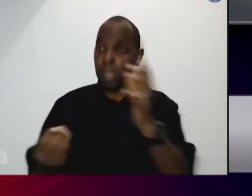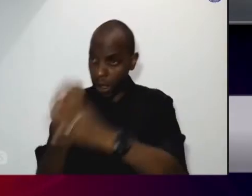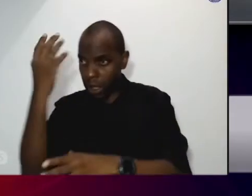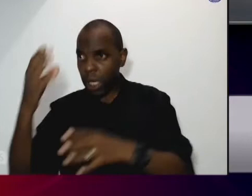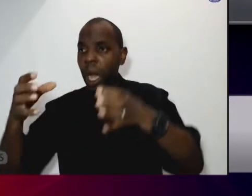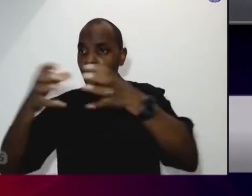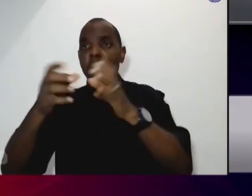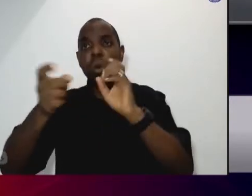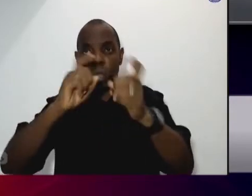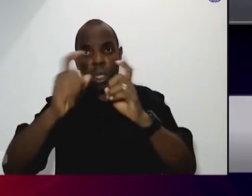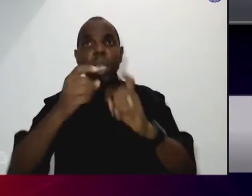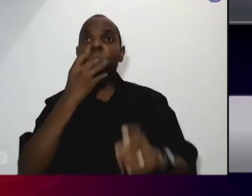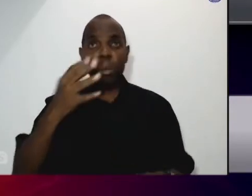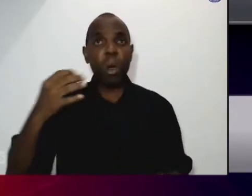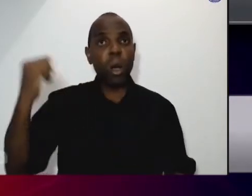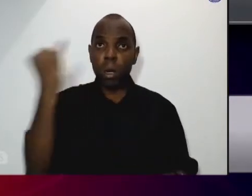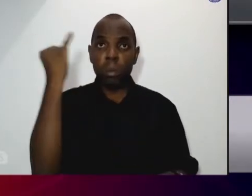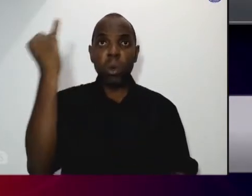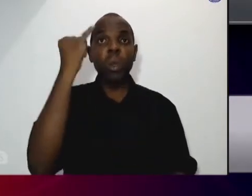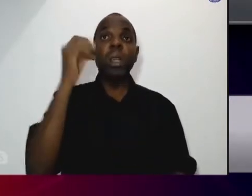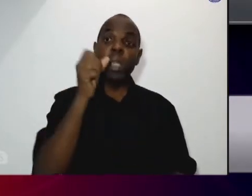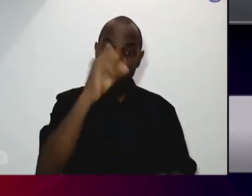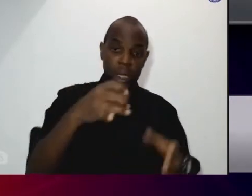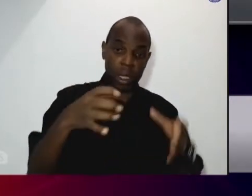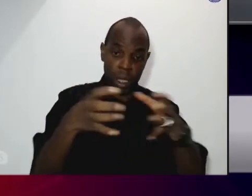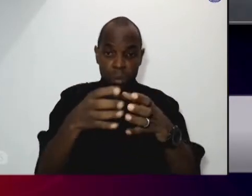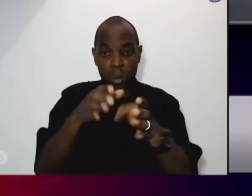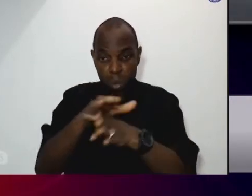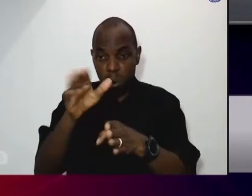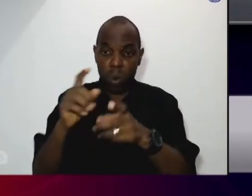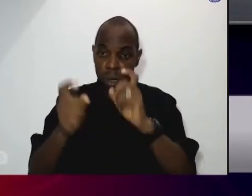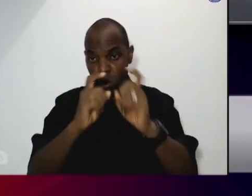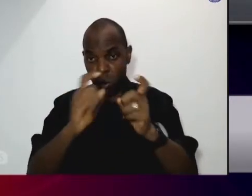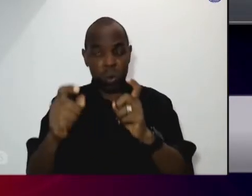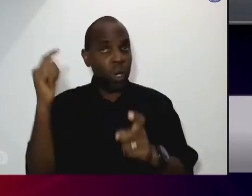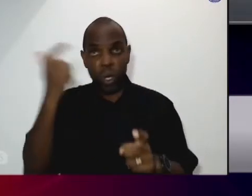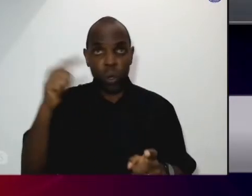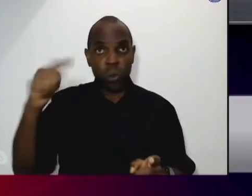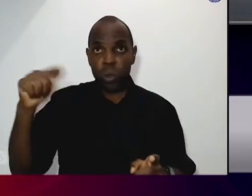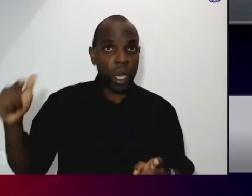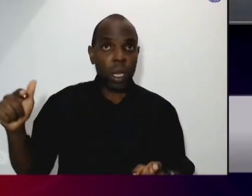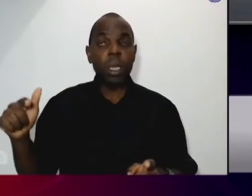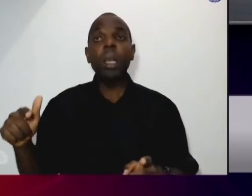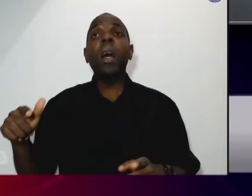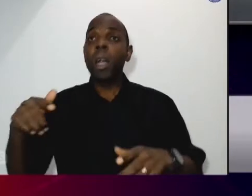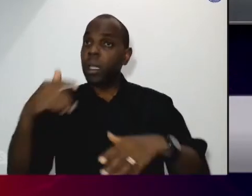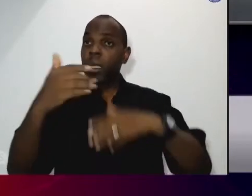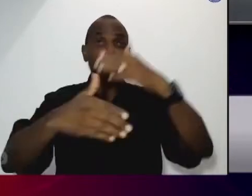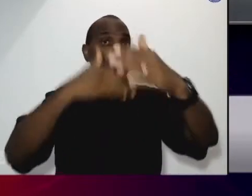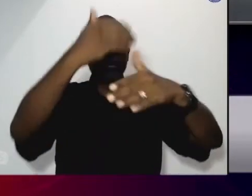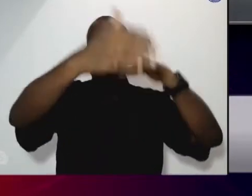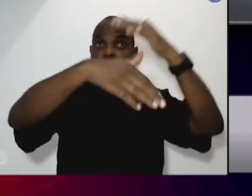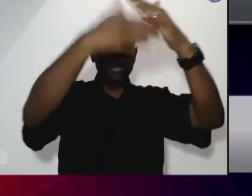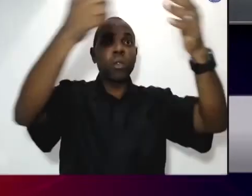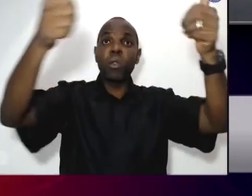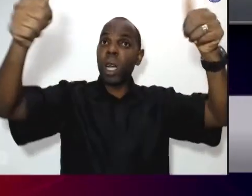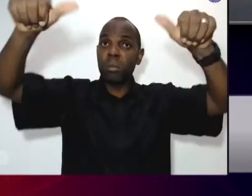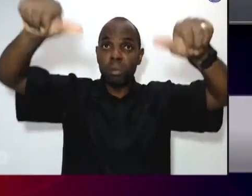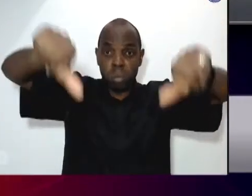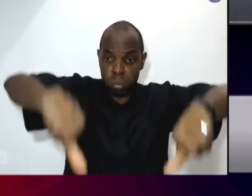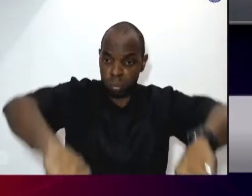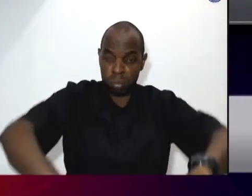porque sem um conselho de política sobre drogas na cidade peraí lá na frente no futuro